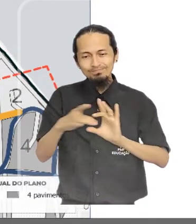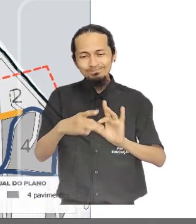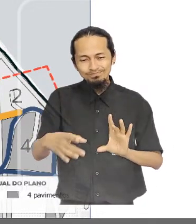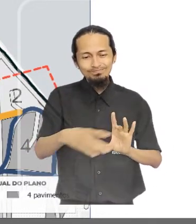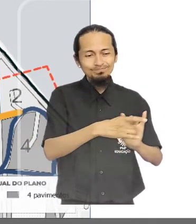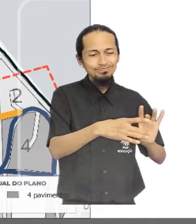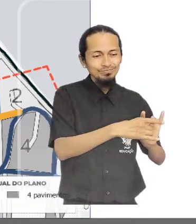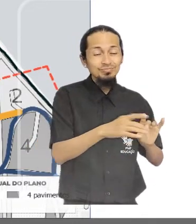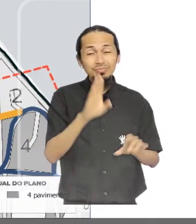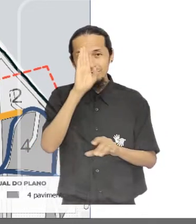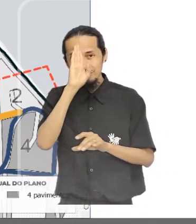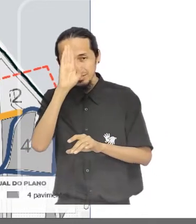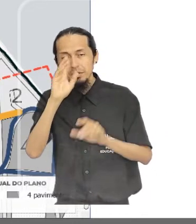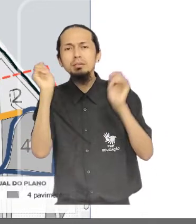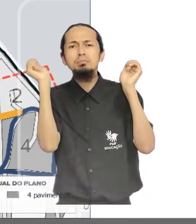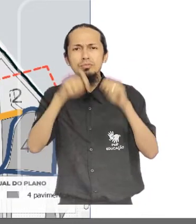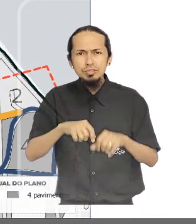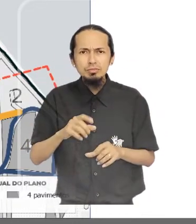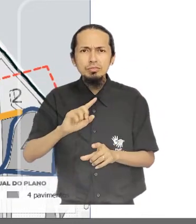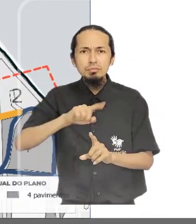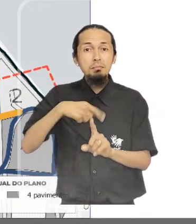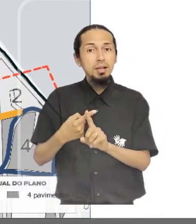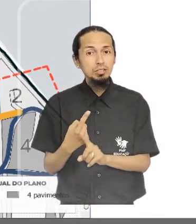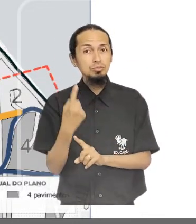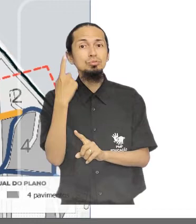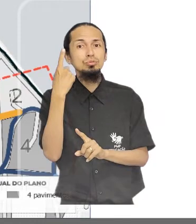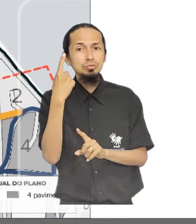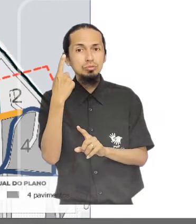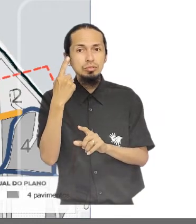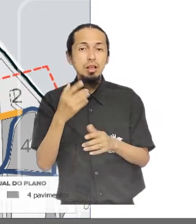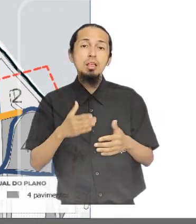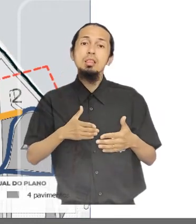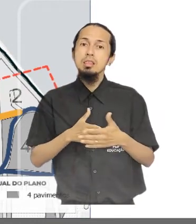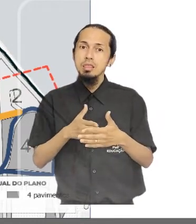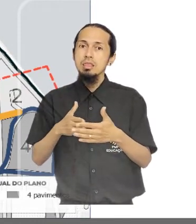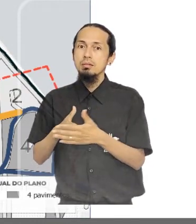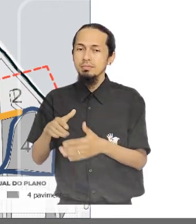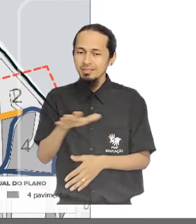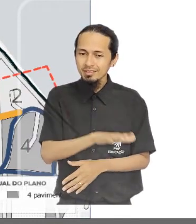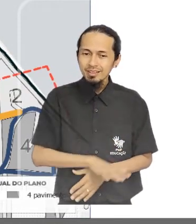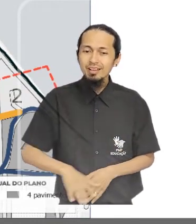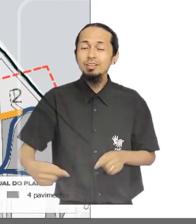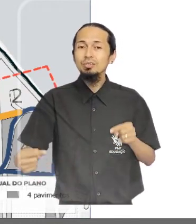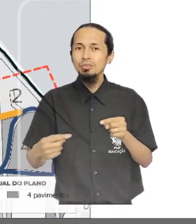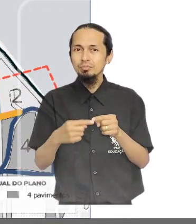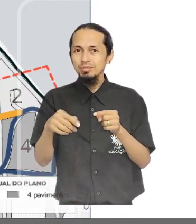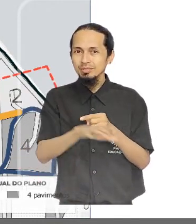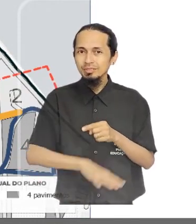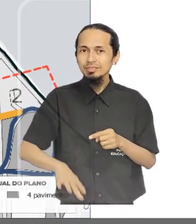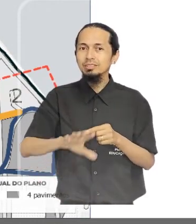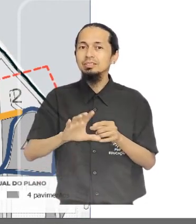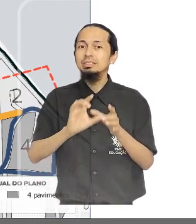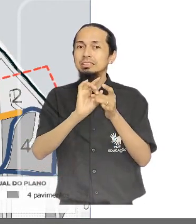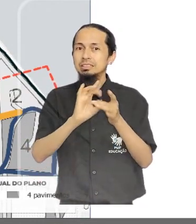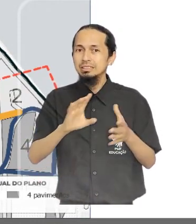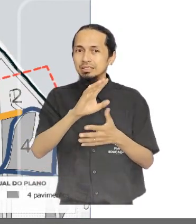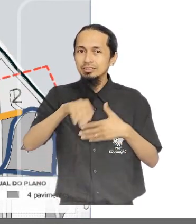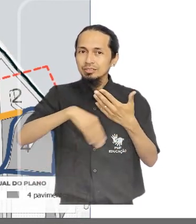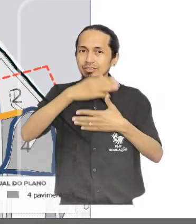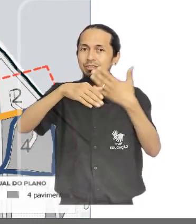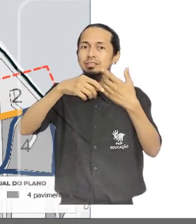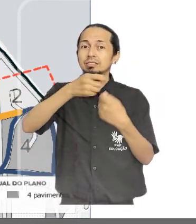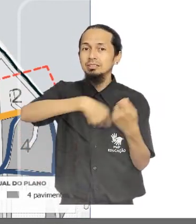Vias integradoras e centrais poderão ter acréscimo de mais um pavimento no limite máximo do seu zoneamento, mediante